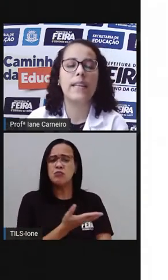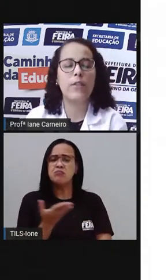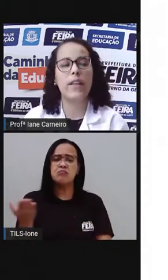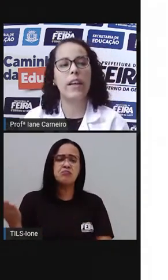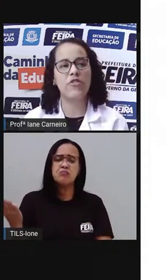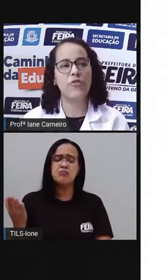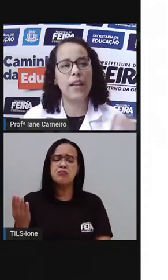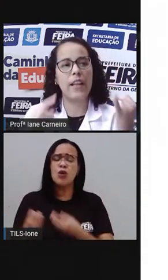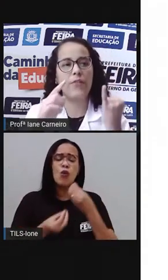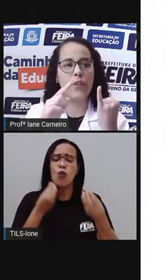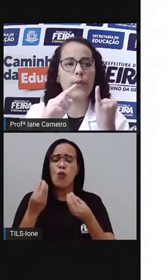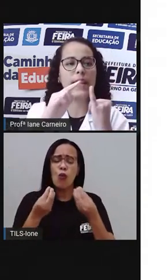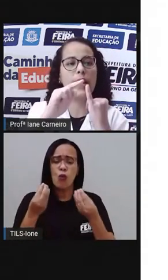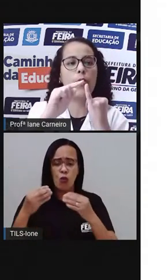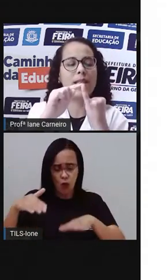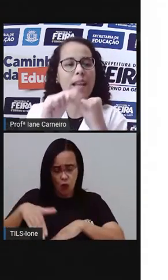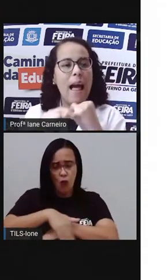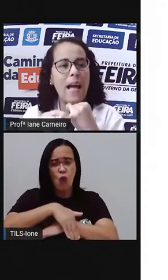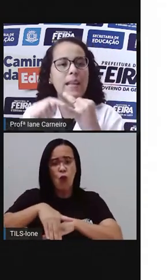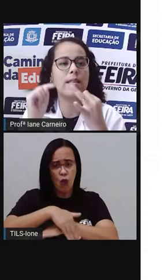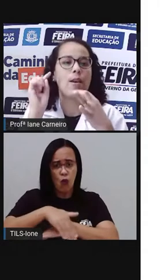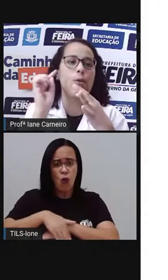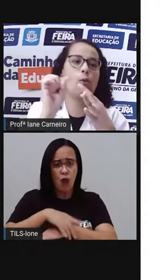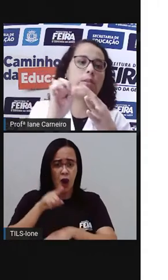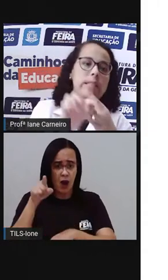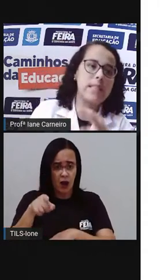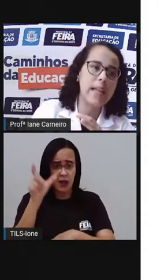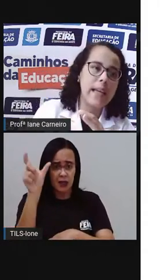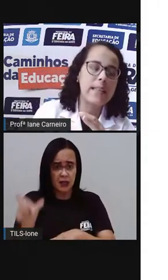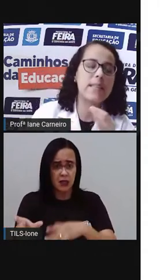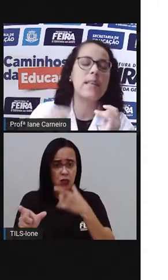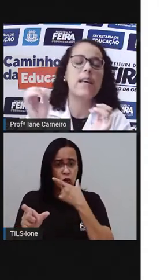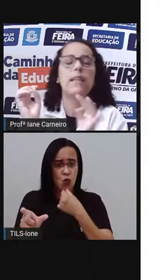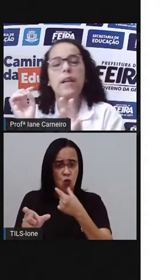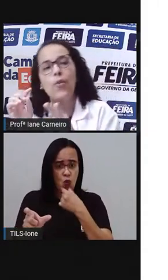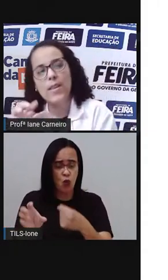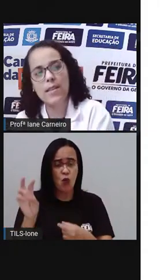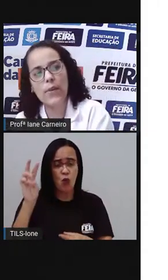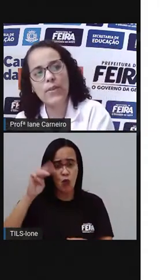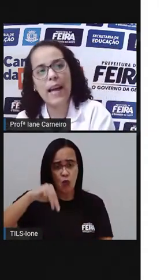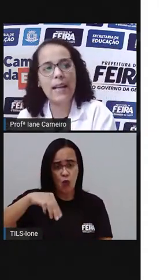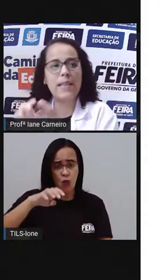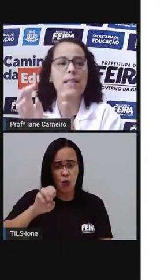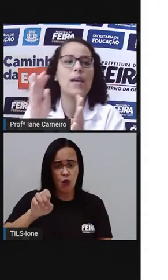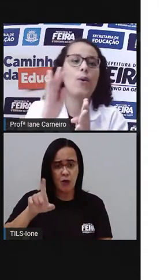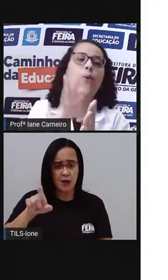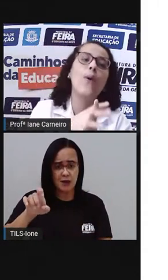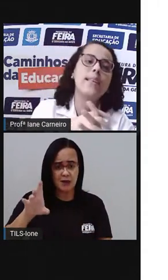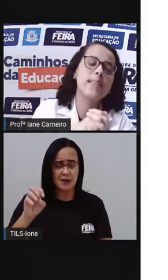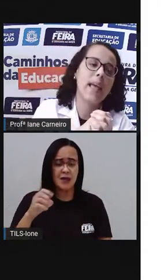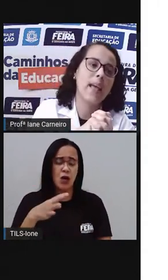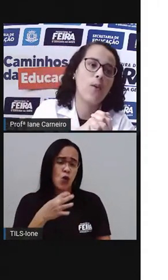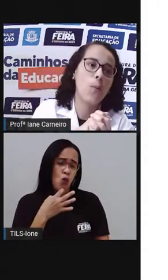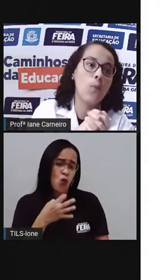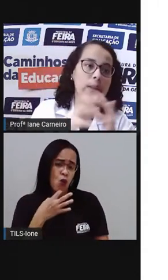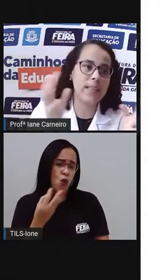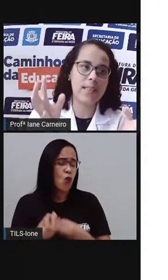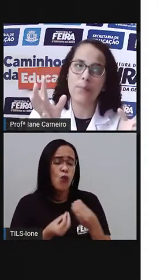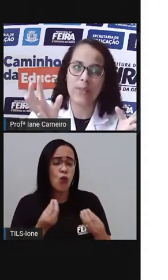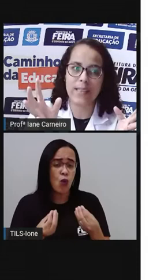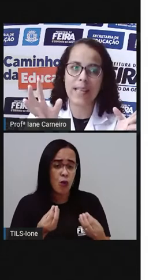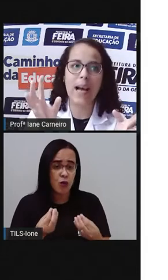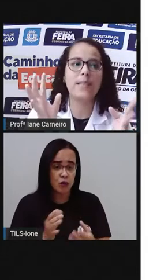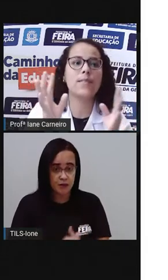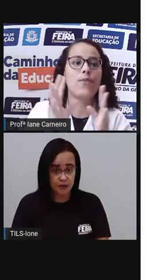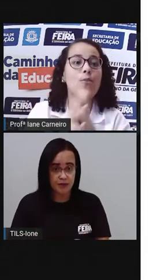Então, ele viu que tem ruas largas, ruas estreitas, tem ruas asfaltadas, ruas com muitas